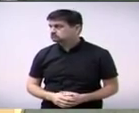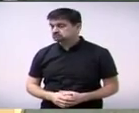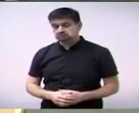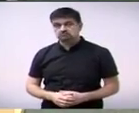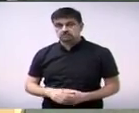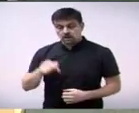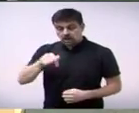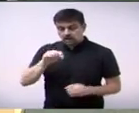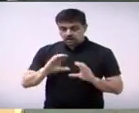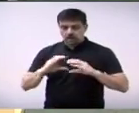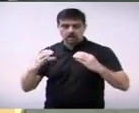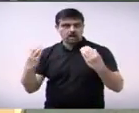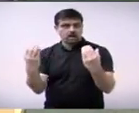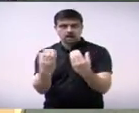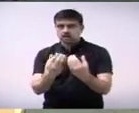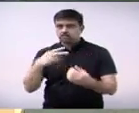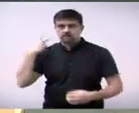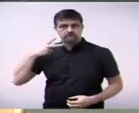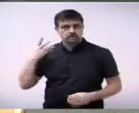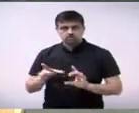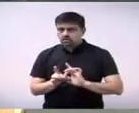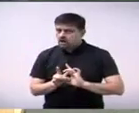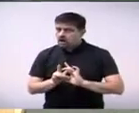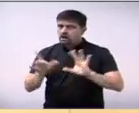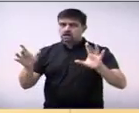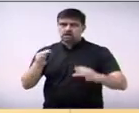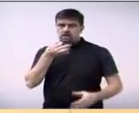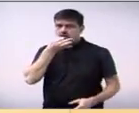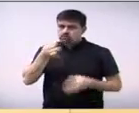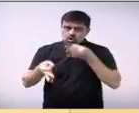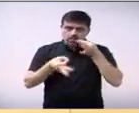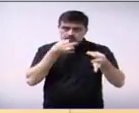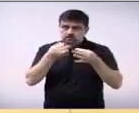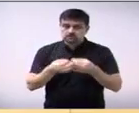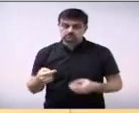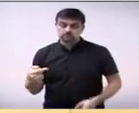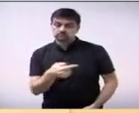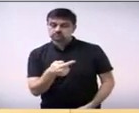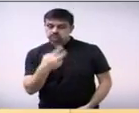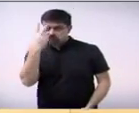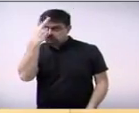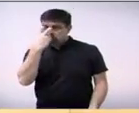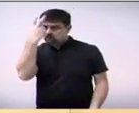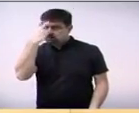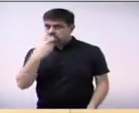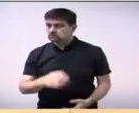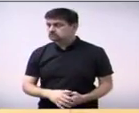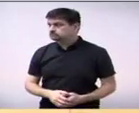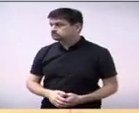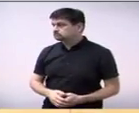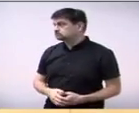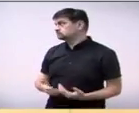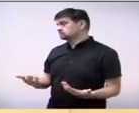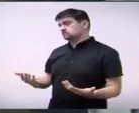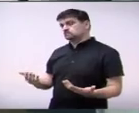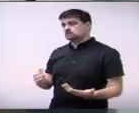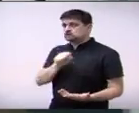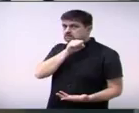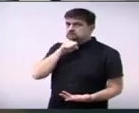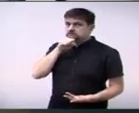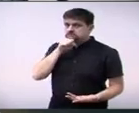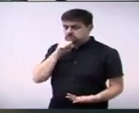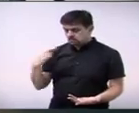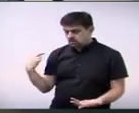ambiente aqui dentro da câmara com a palavra o vereador Fábio Aladão Pedro Sandro apenas como foi